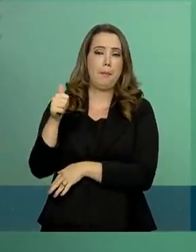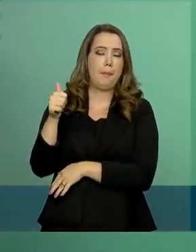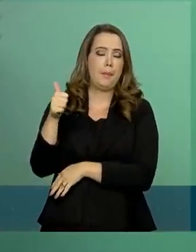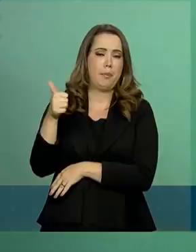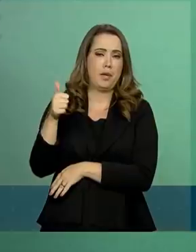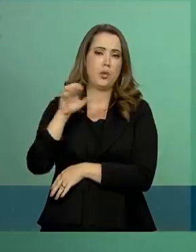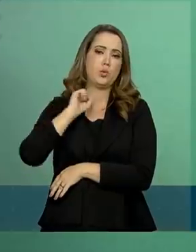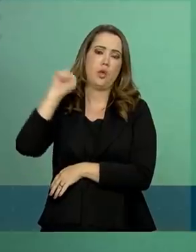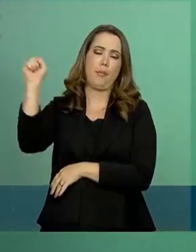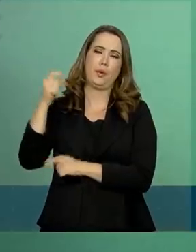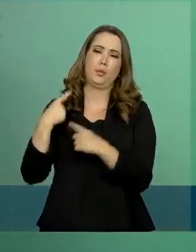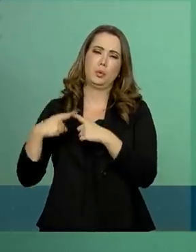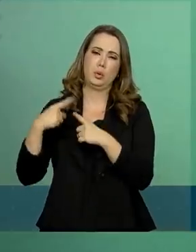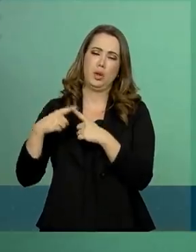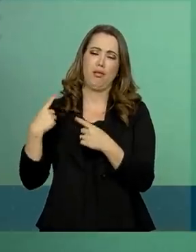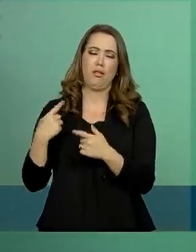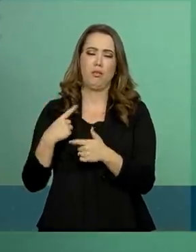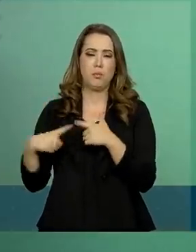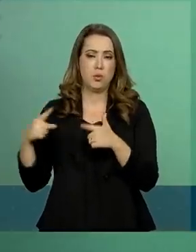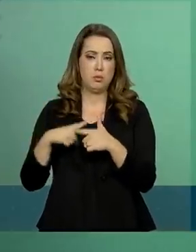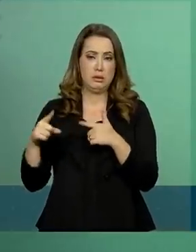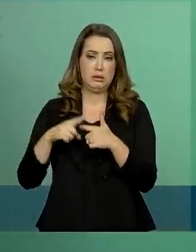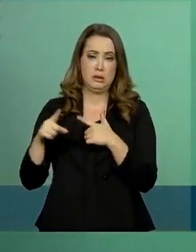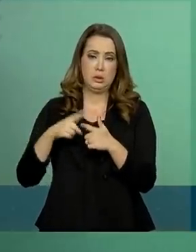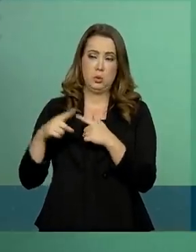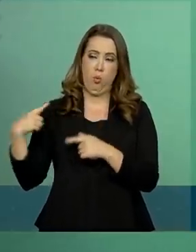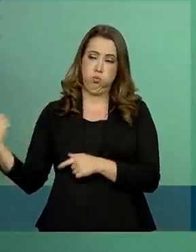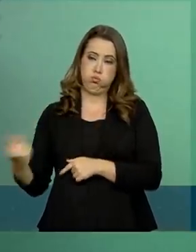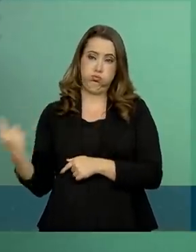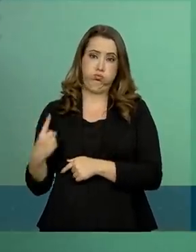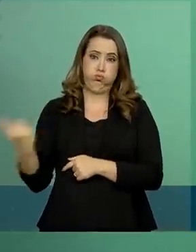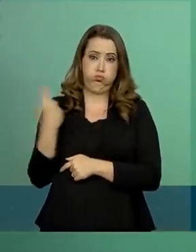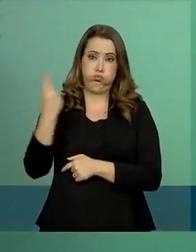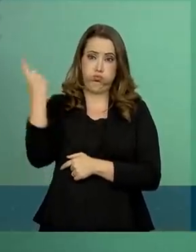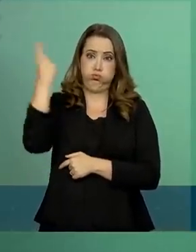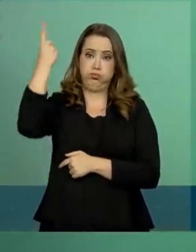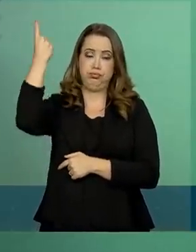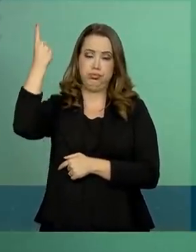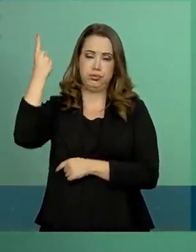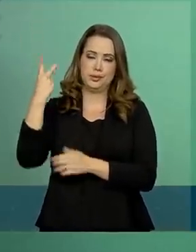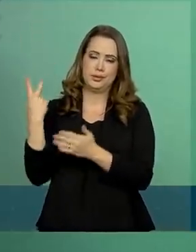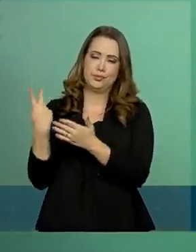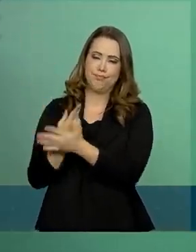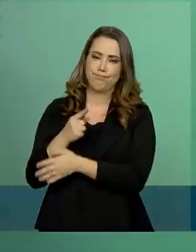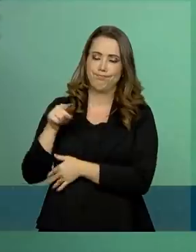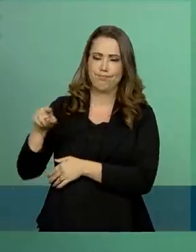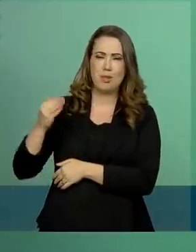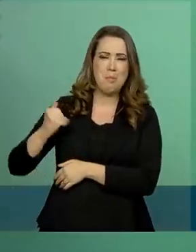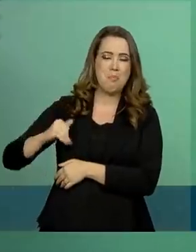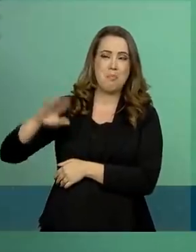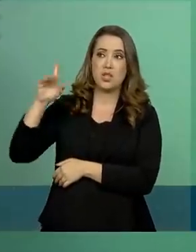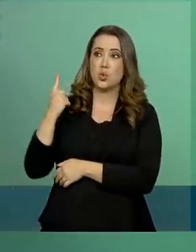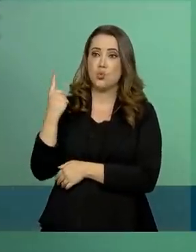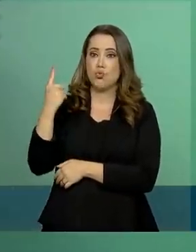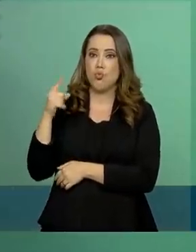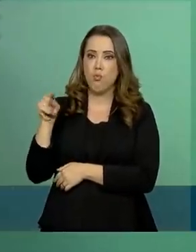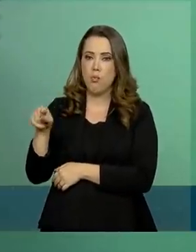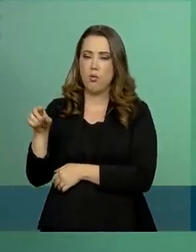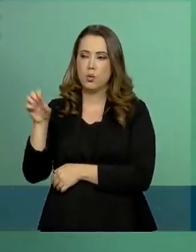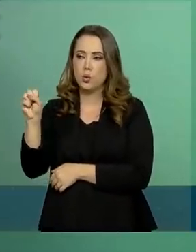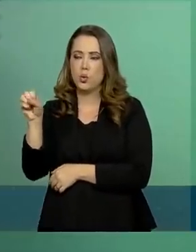função do desastre causado pelo ciclone IDAI. que atingiu mais de 1,8